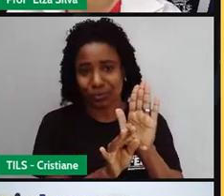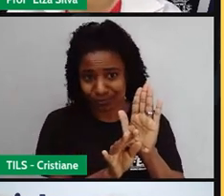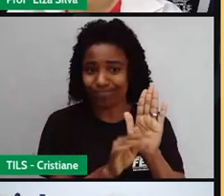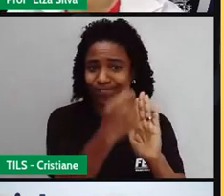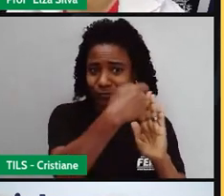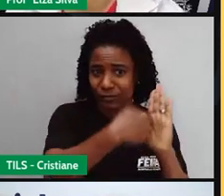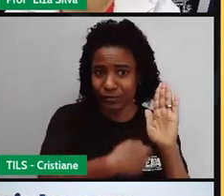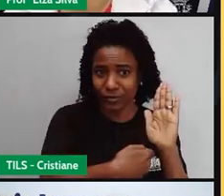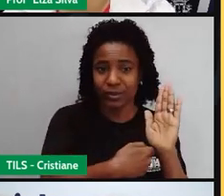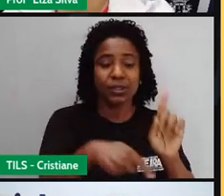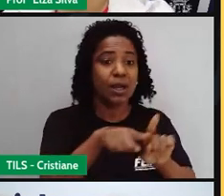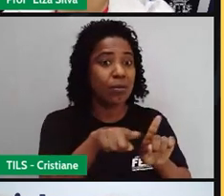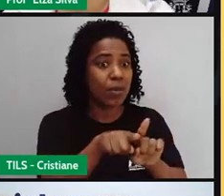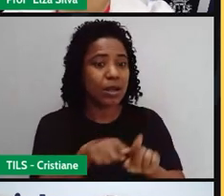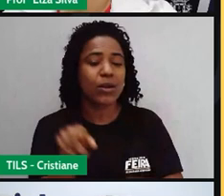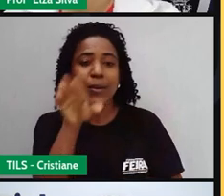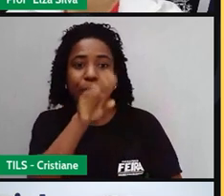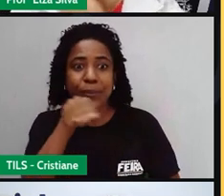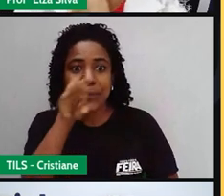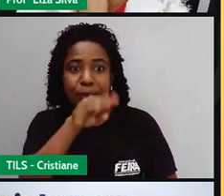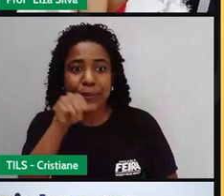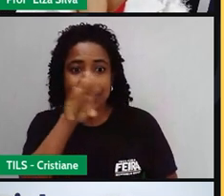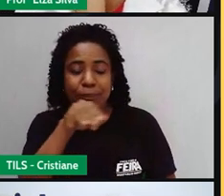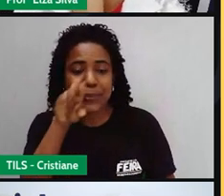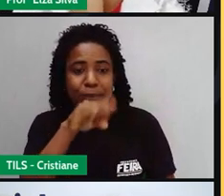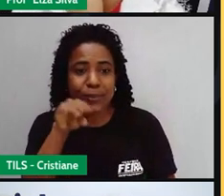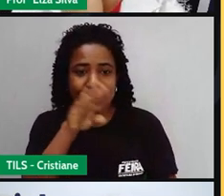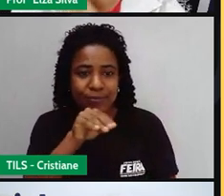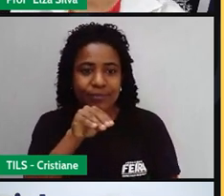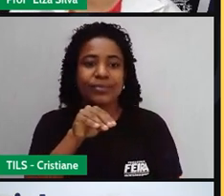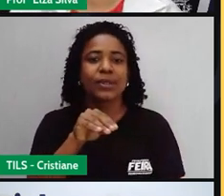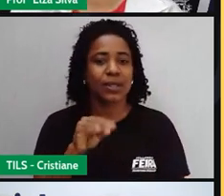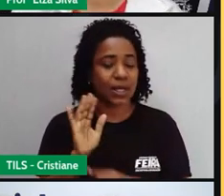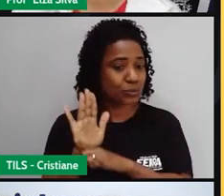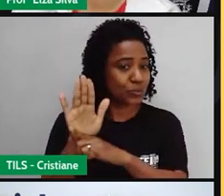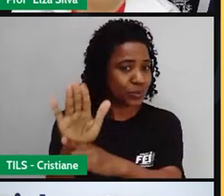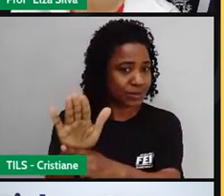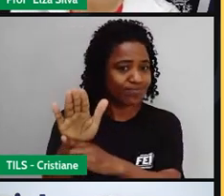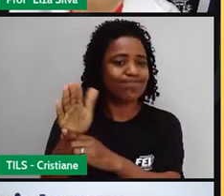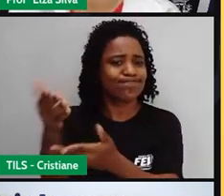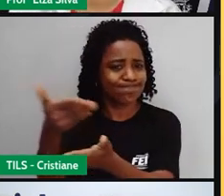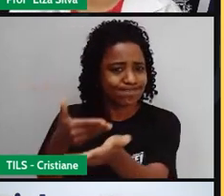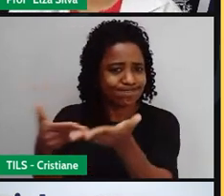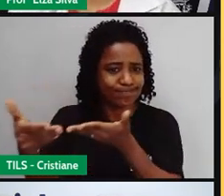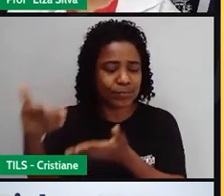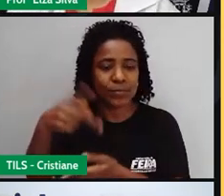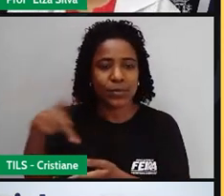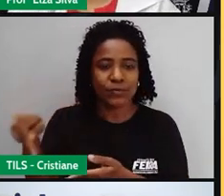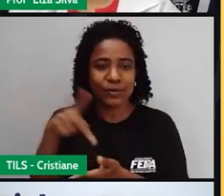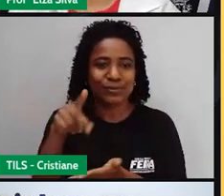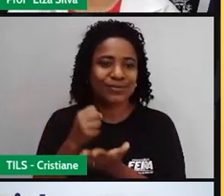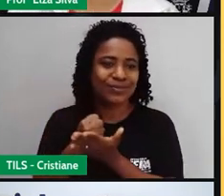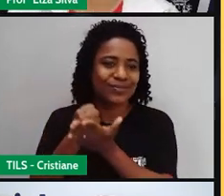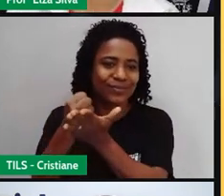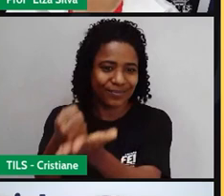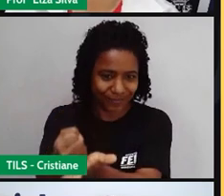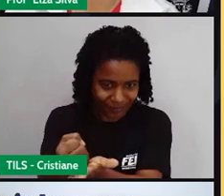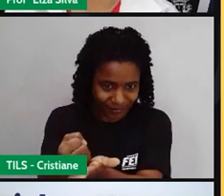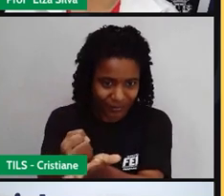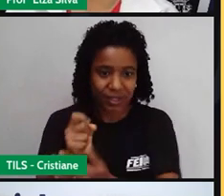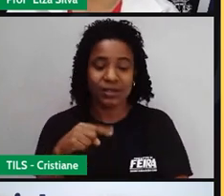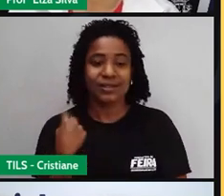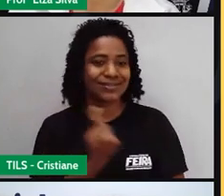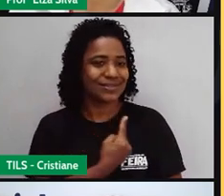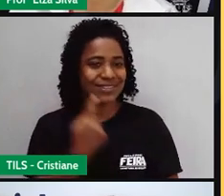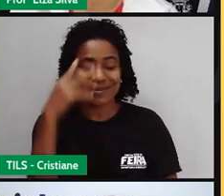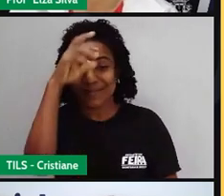no nosso caso aqui na língua inglesa, com a mediação do professor. Então, vocês vão estar também aprendendo a usar alguns